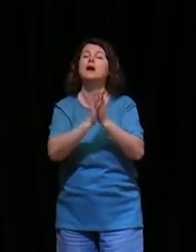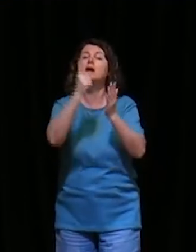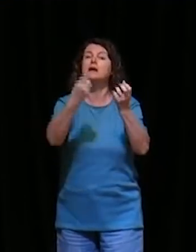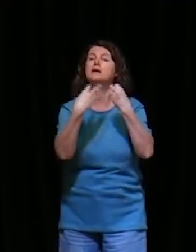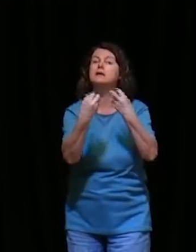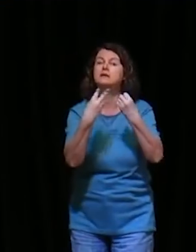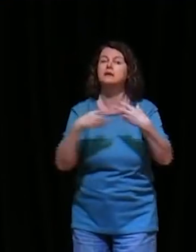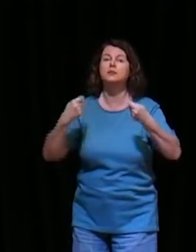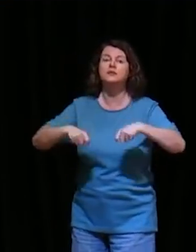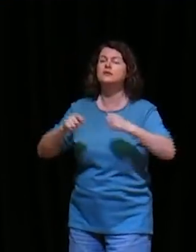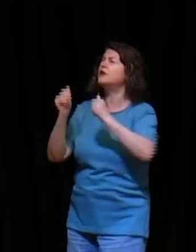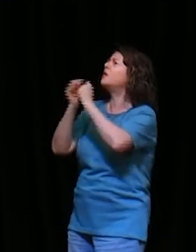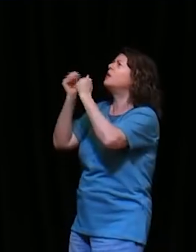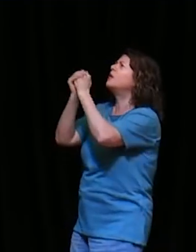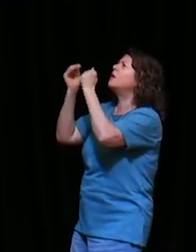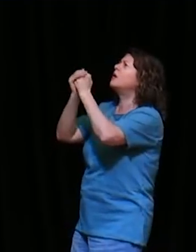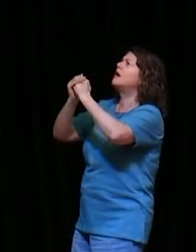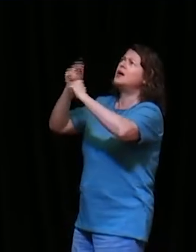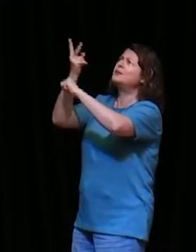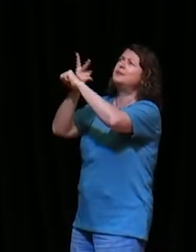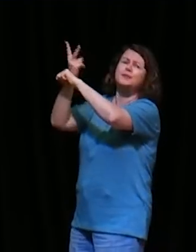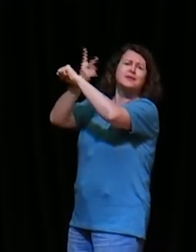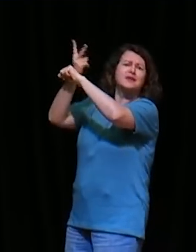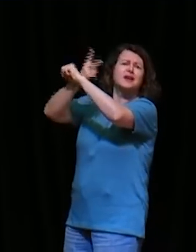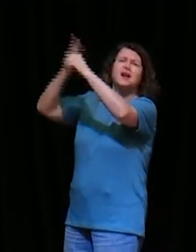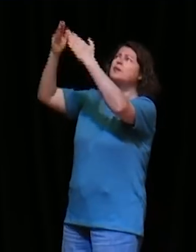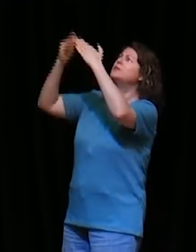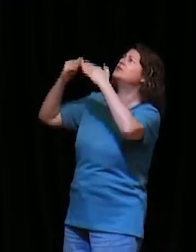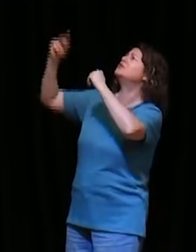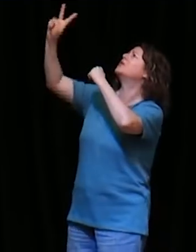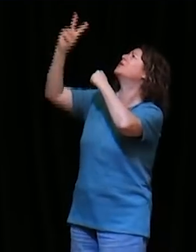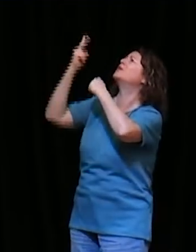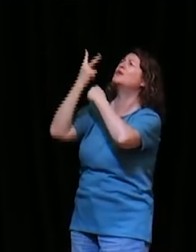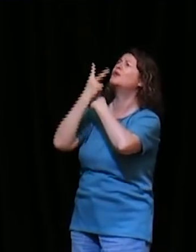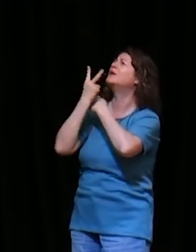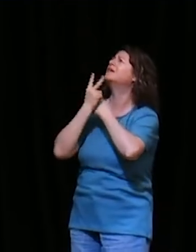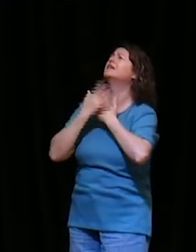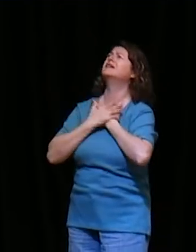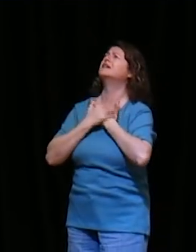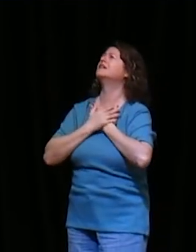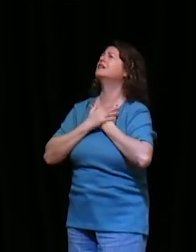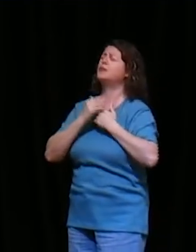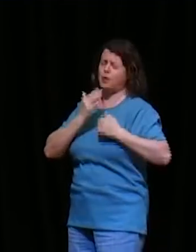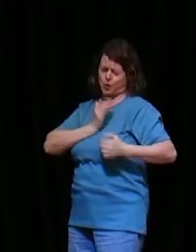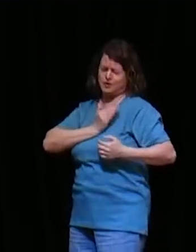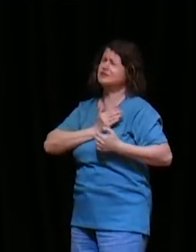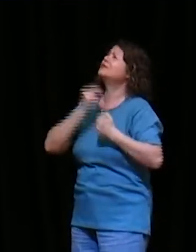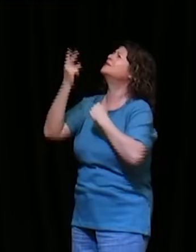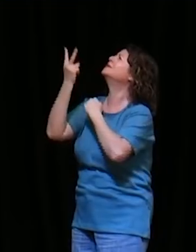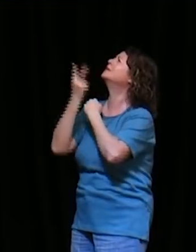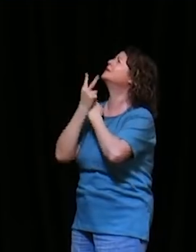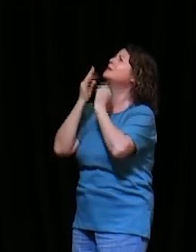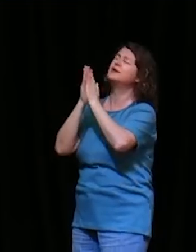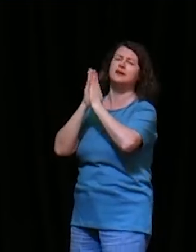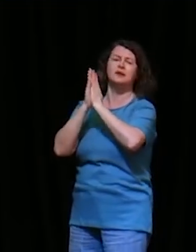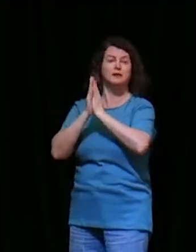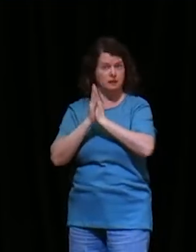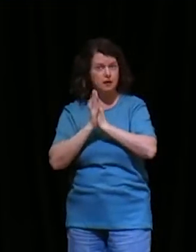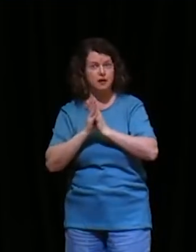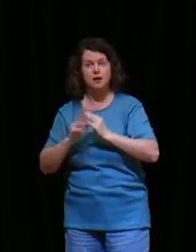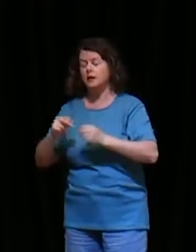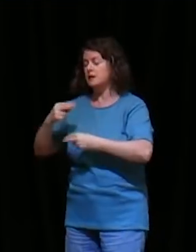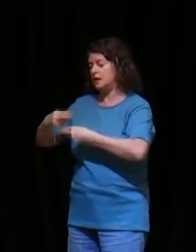isso que Nemias fez, ele então, ele vem para reconstruir os muros da cidade